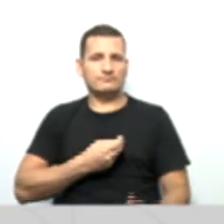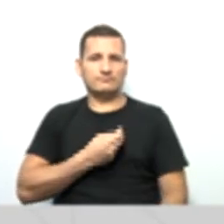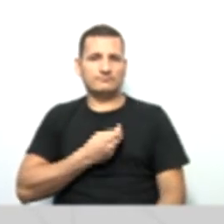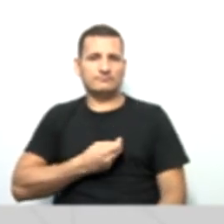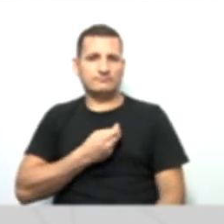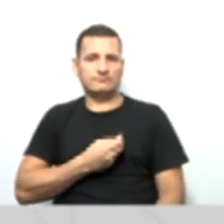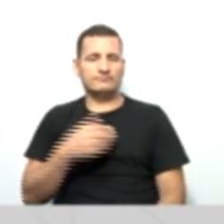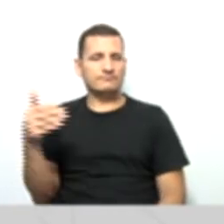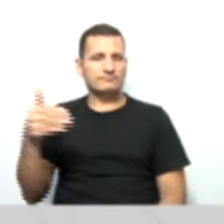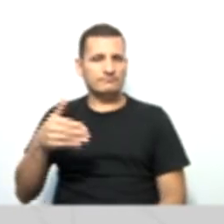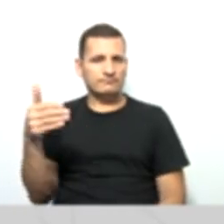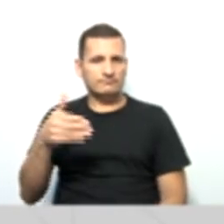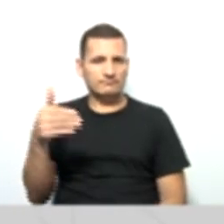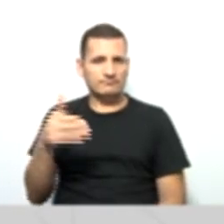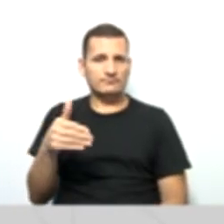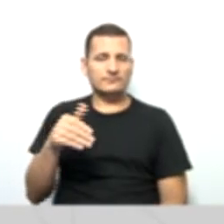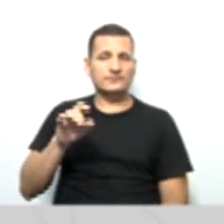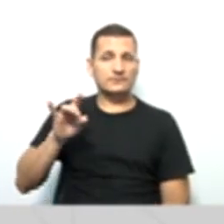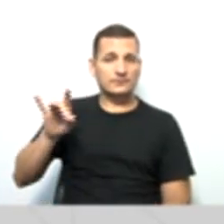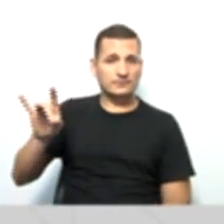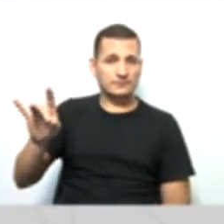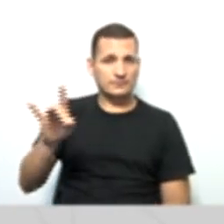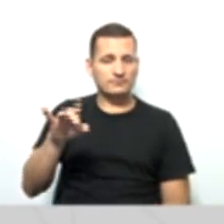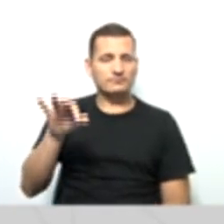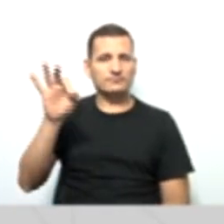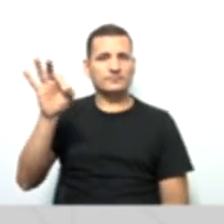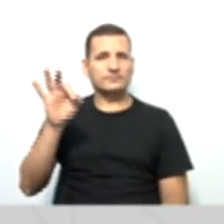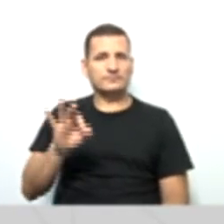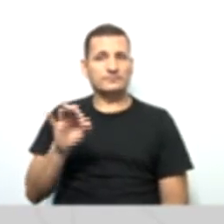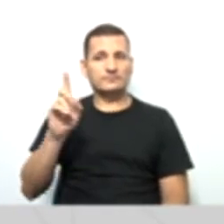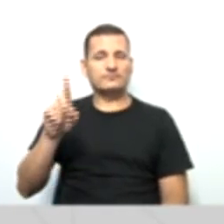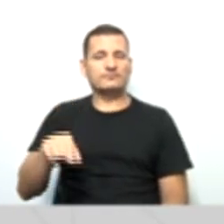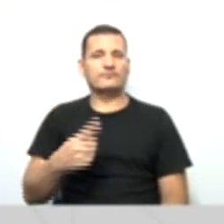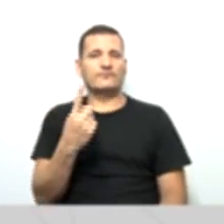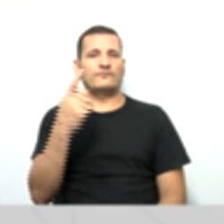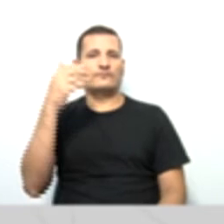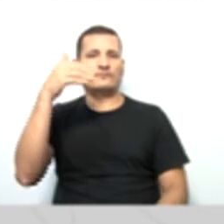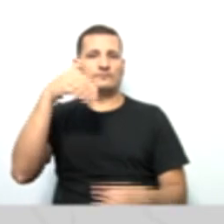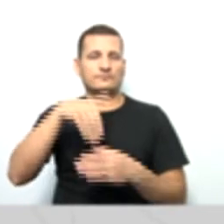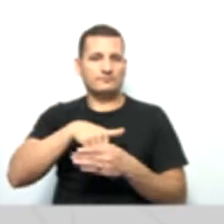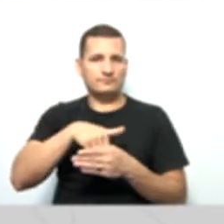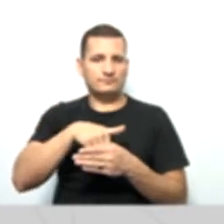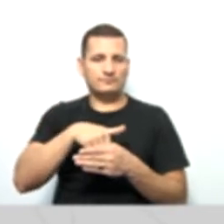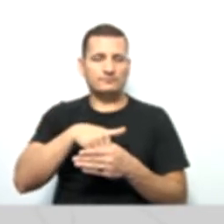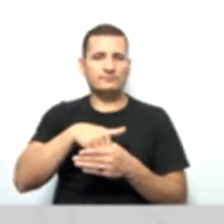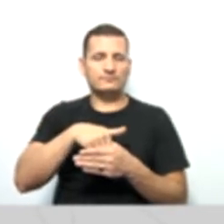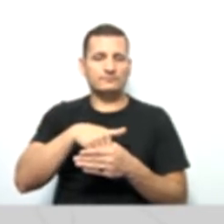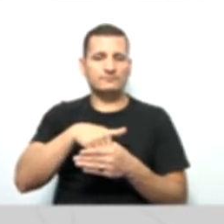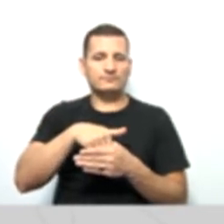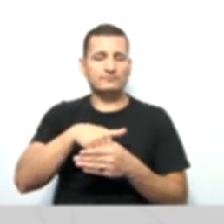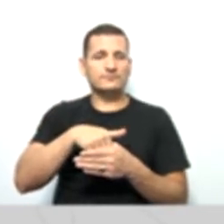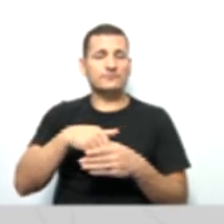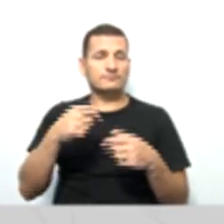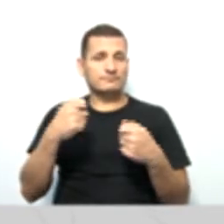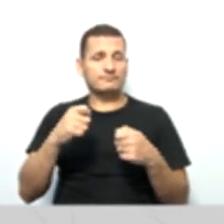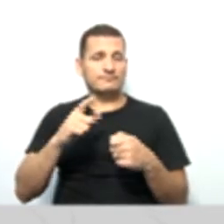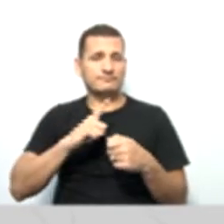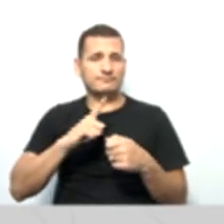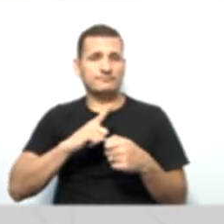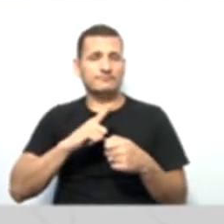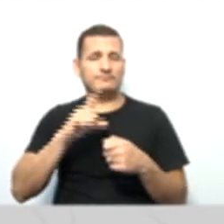Cada cota, cada cooperado é um voto, certo? então, ela precisa ter no mínimo